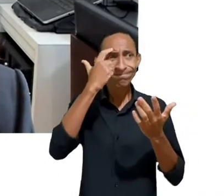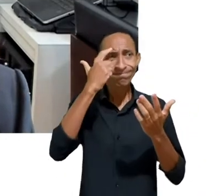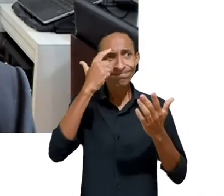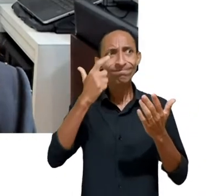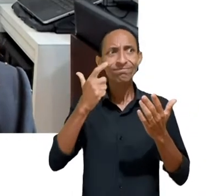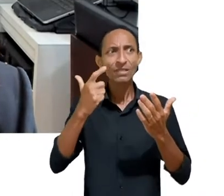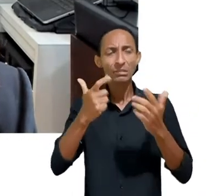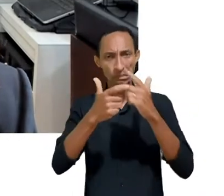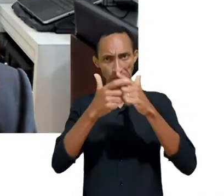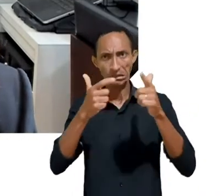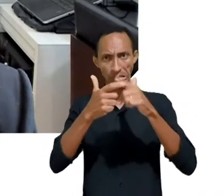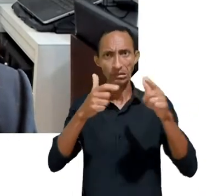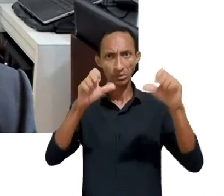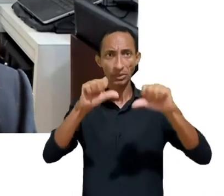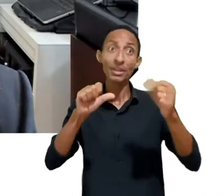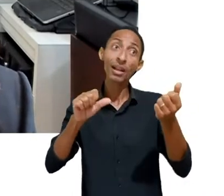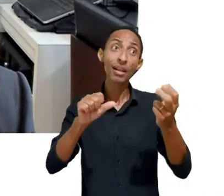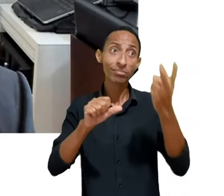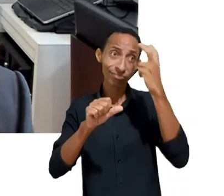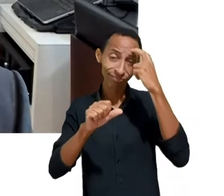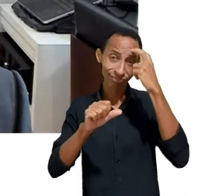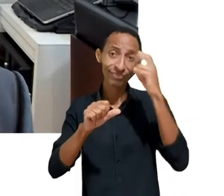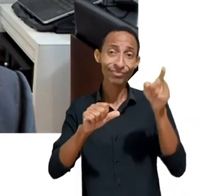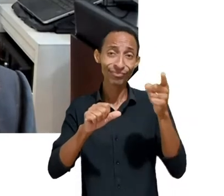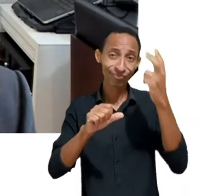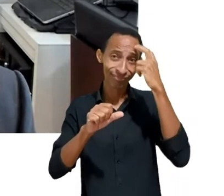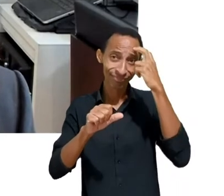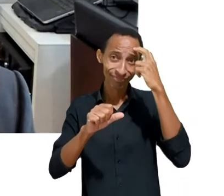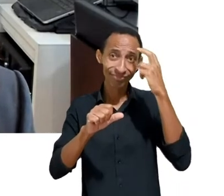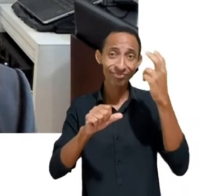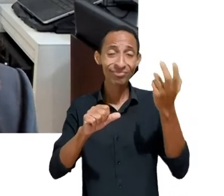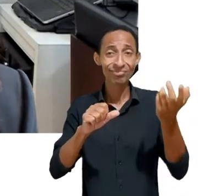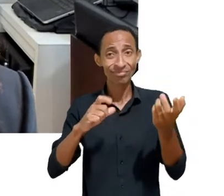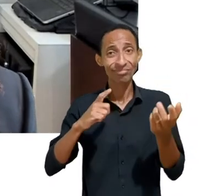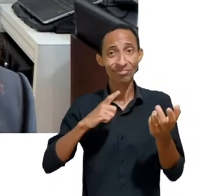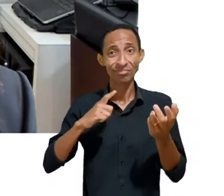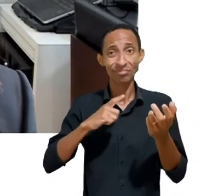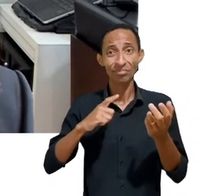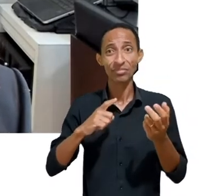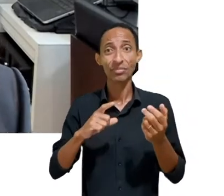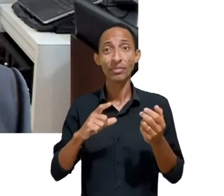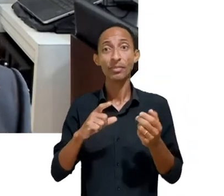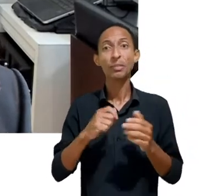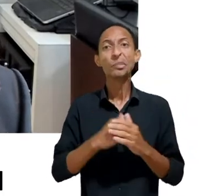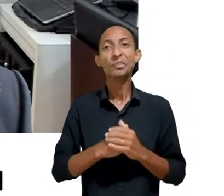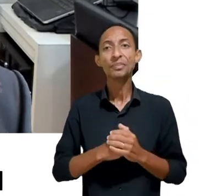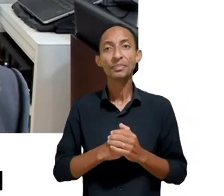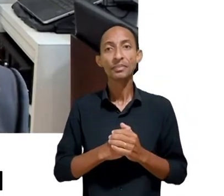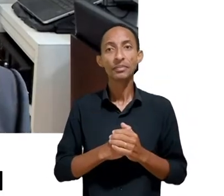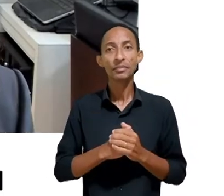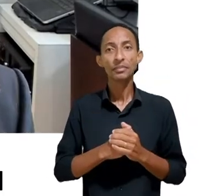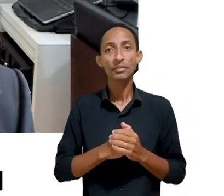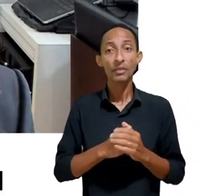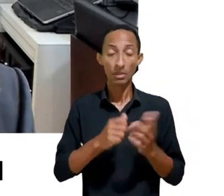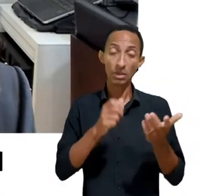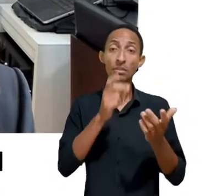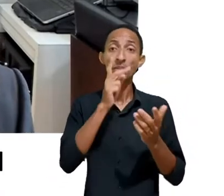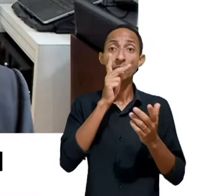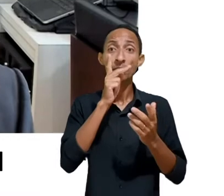cultura. E a cultura, os pais que estão geralmente autorizando, concedendo,